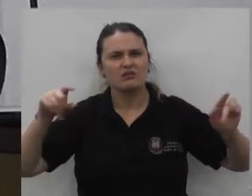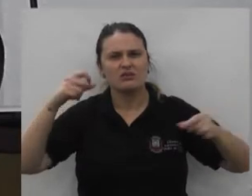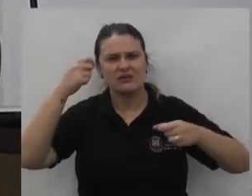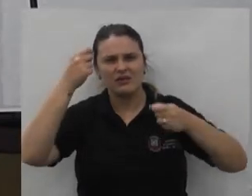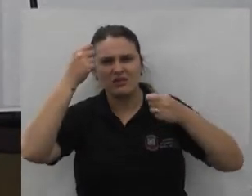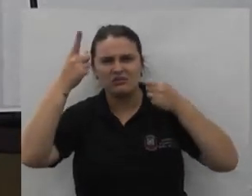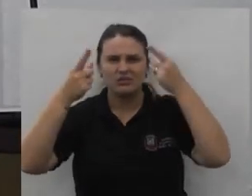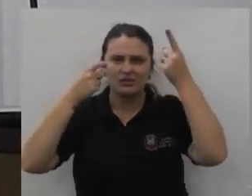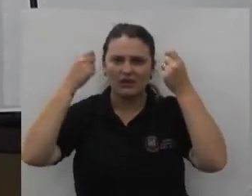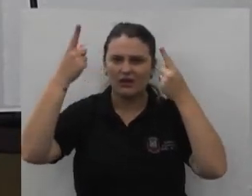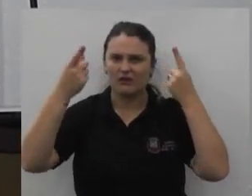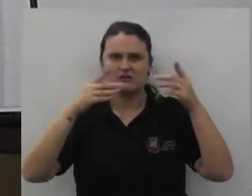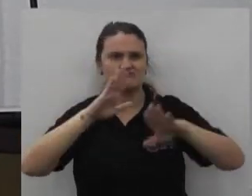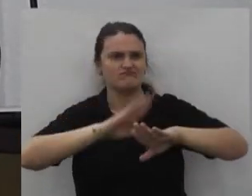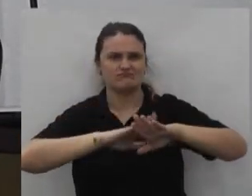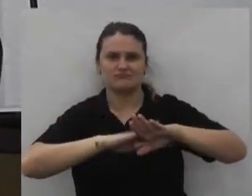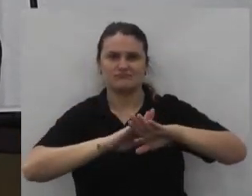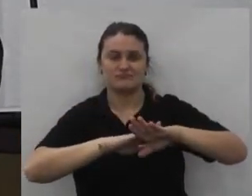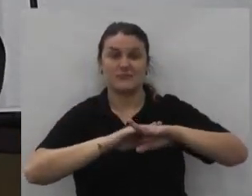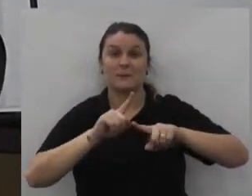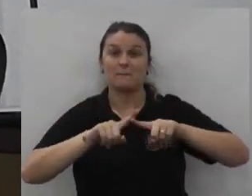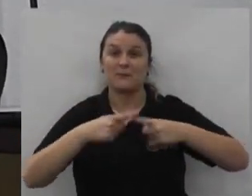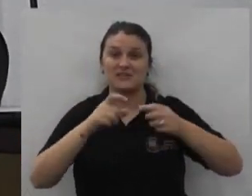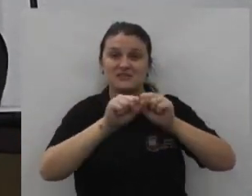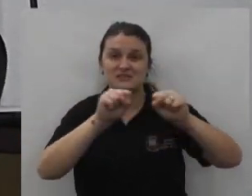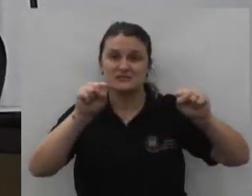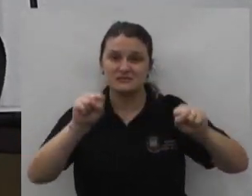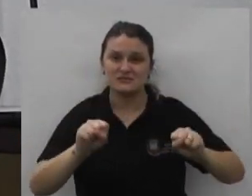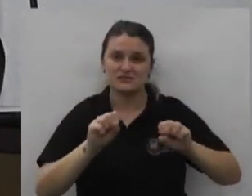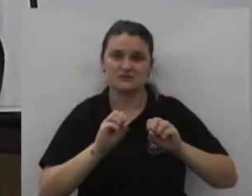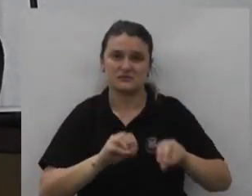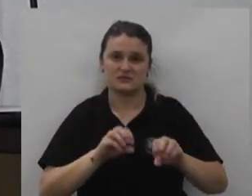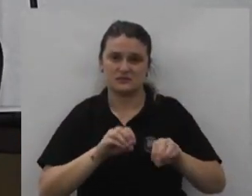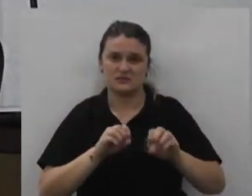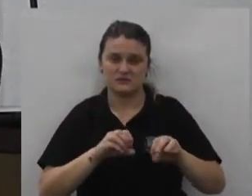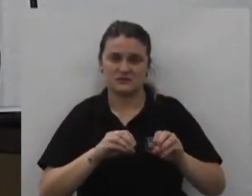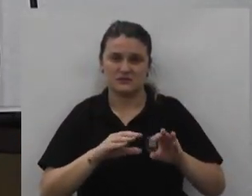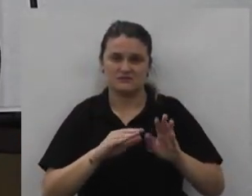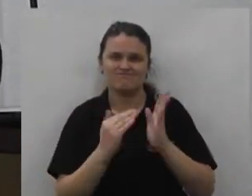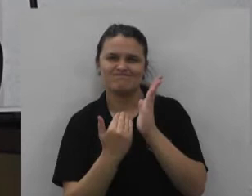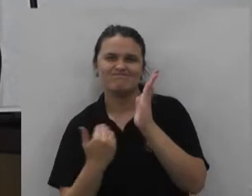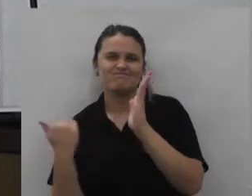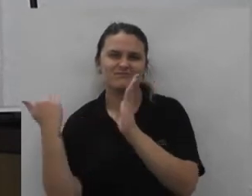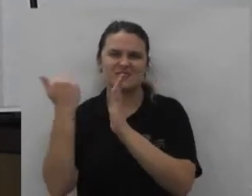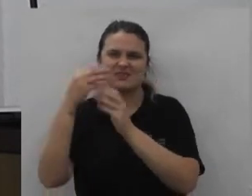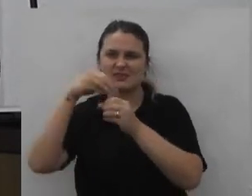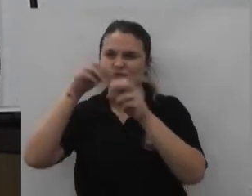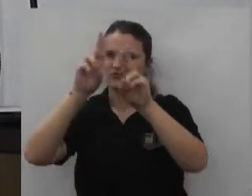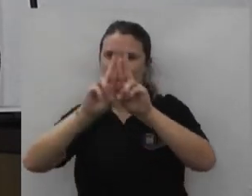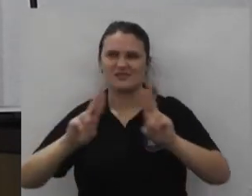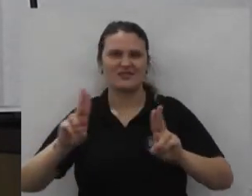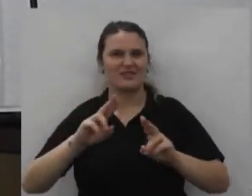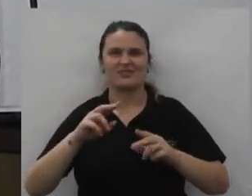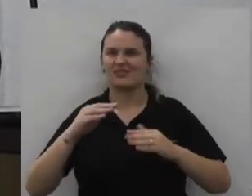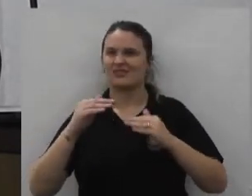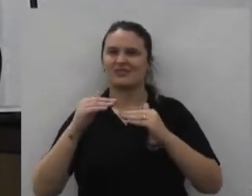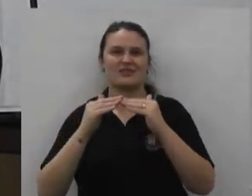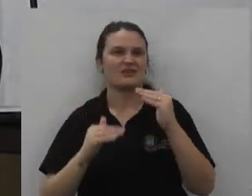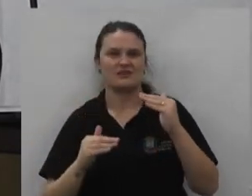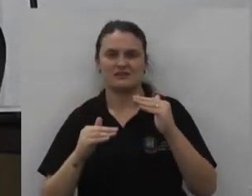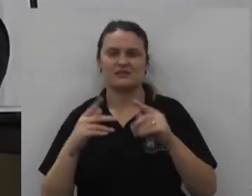do ponto de vista dos outros mas o sistema educacional a nível universitário não permite mais